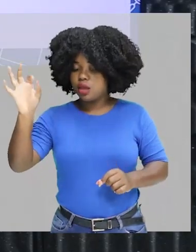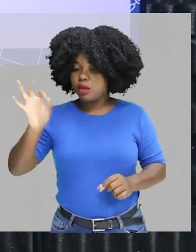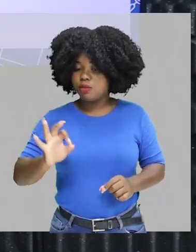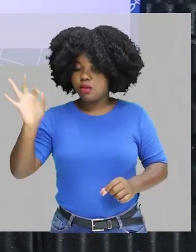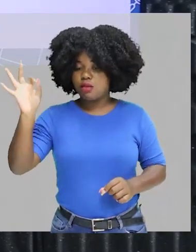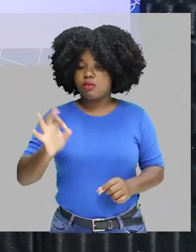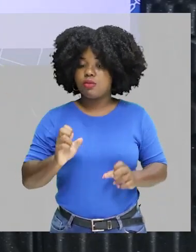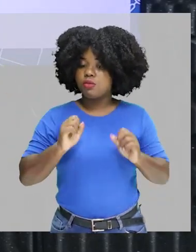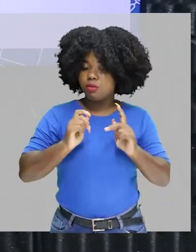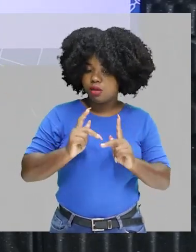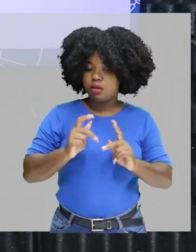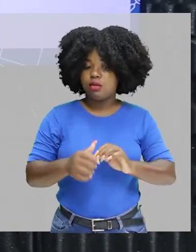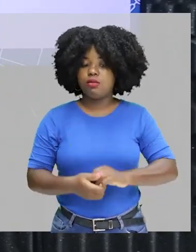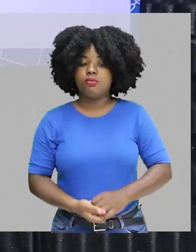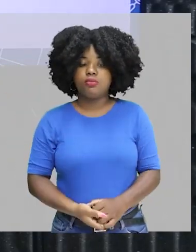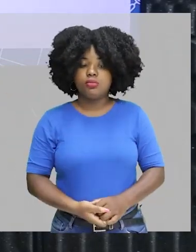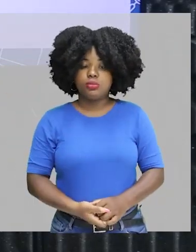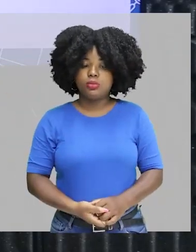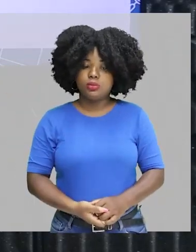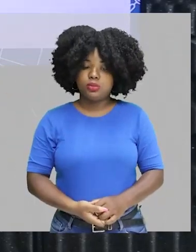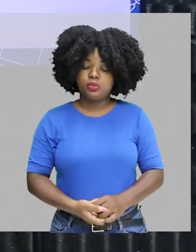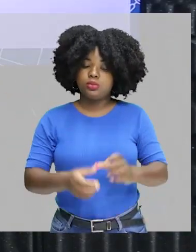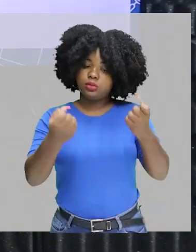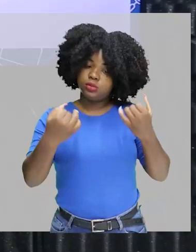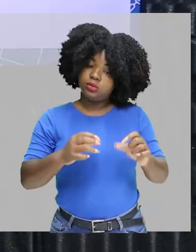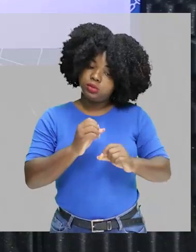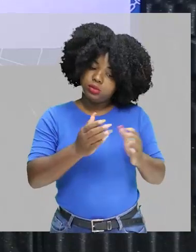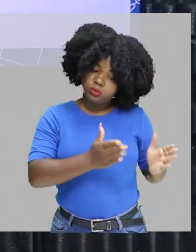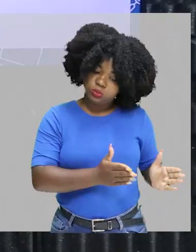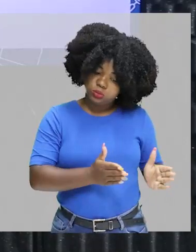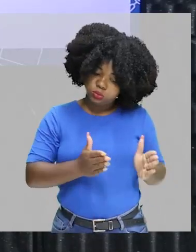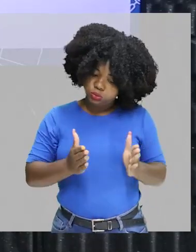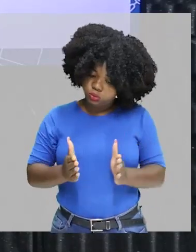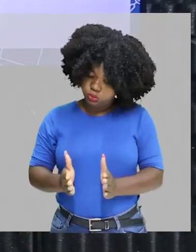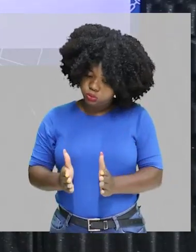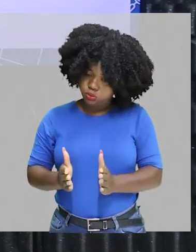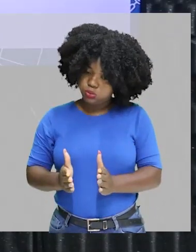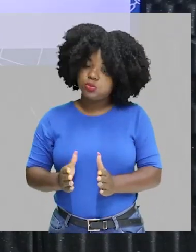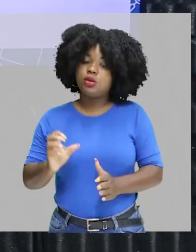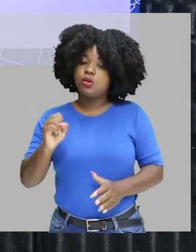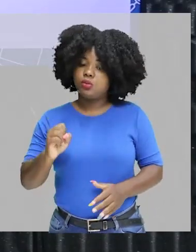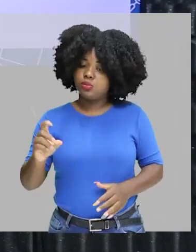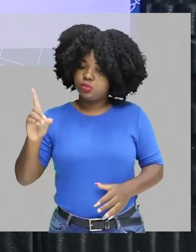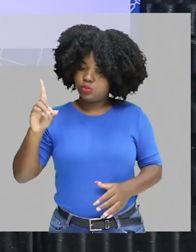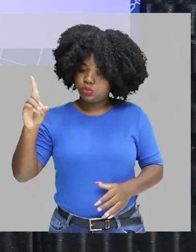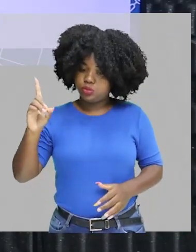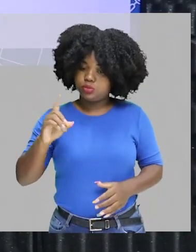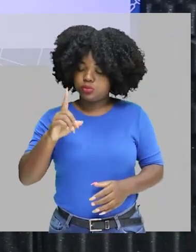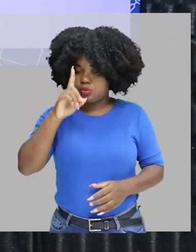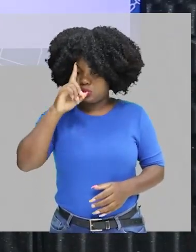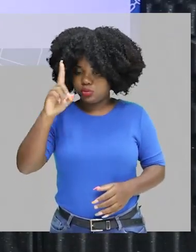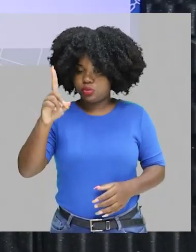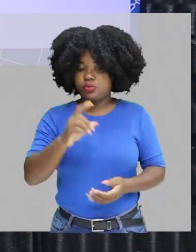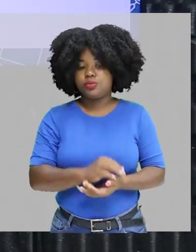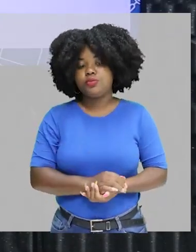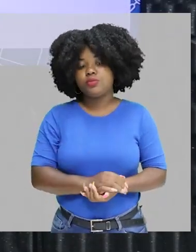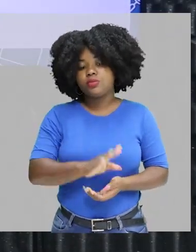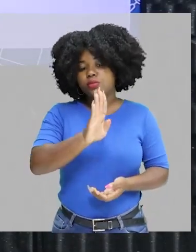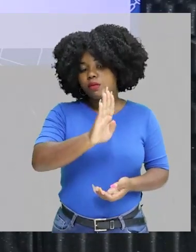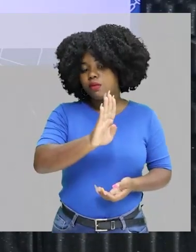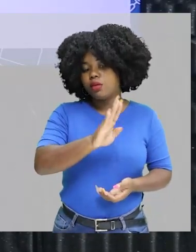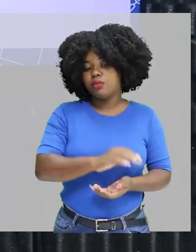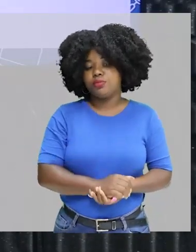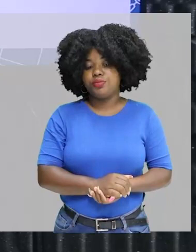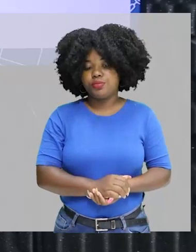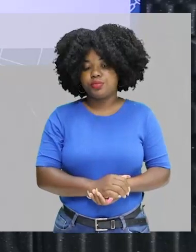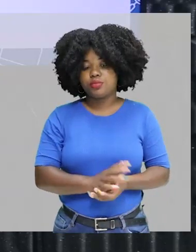Show de bola? Então, eu posso dizer que o período equivale a 8 dias. Olha só, e para a pergunta B,